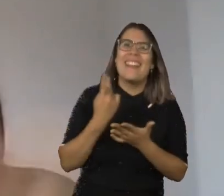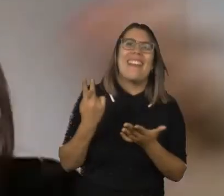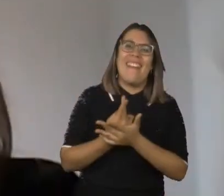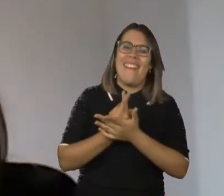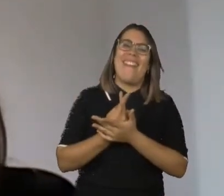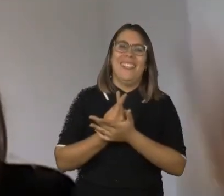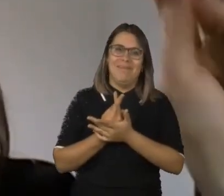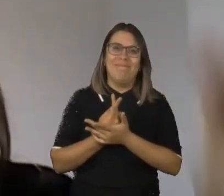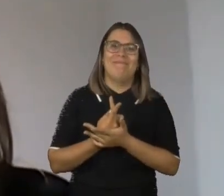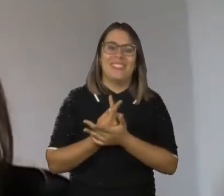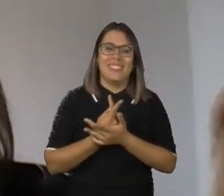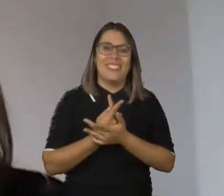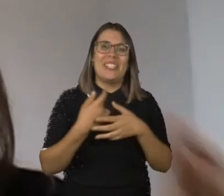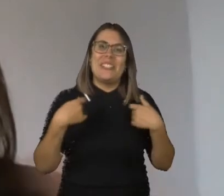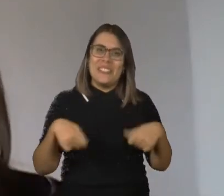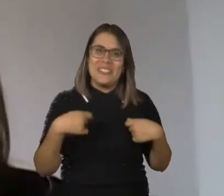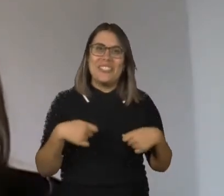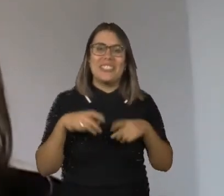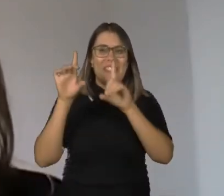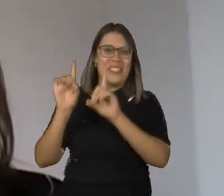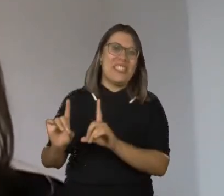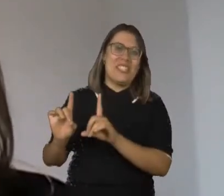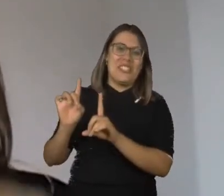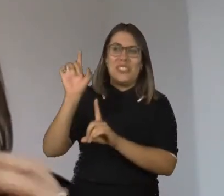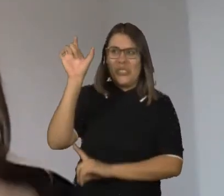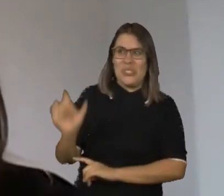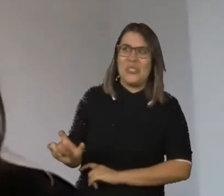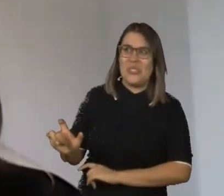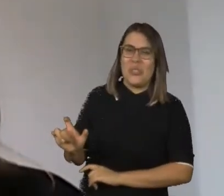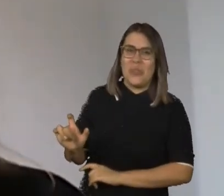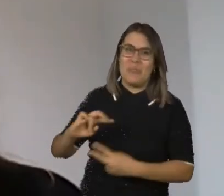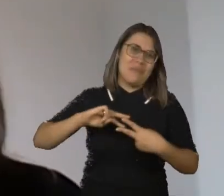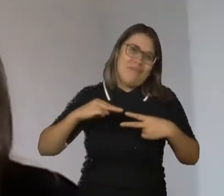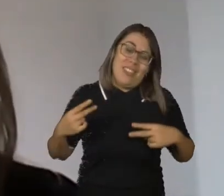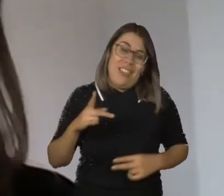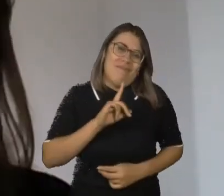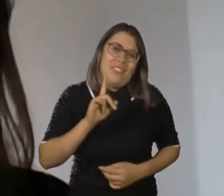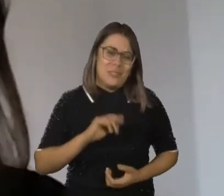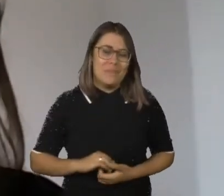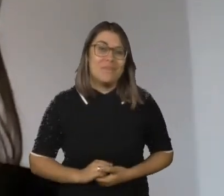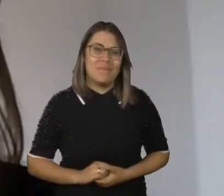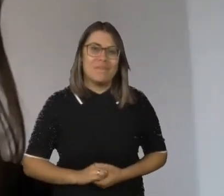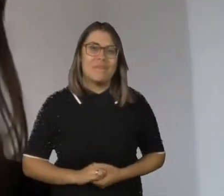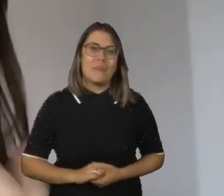quanto dizer que alguém é deficiente somente pelo seu organismo. Mas, essa